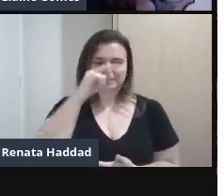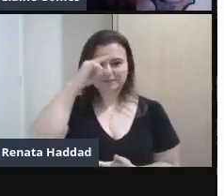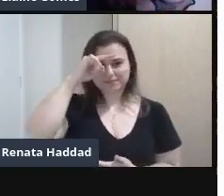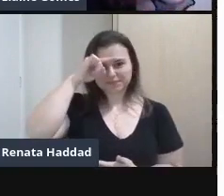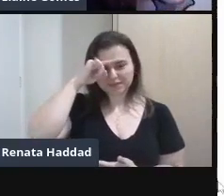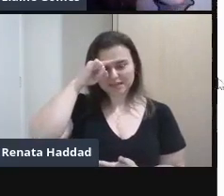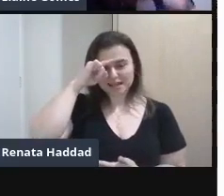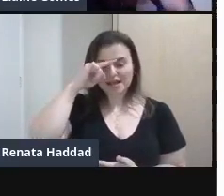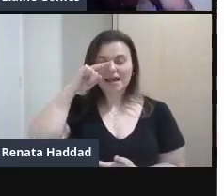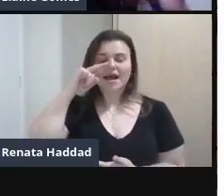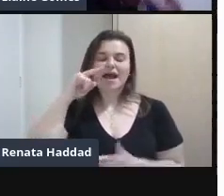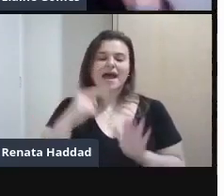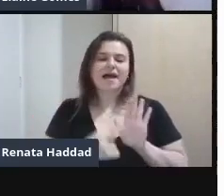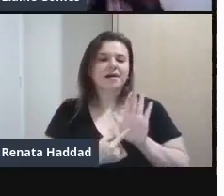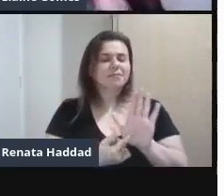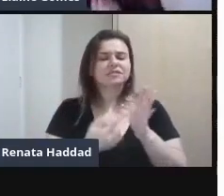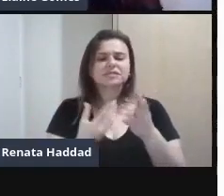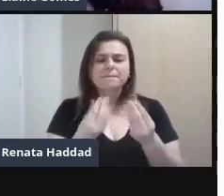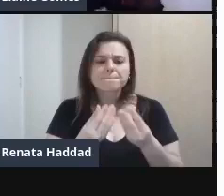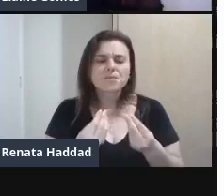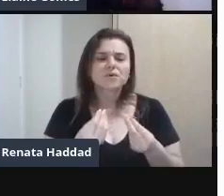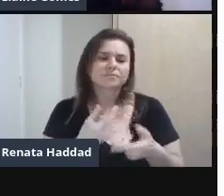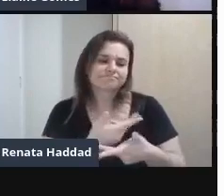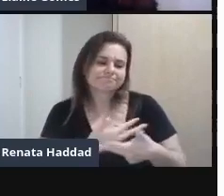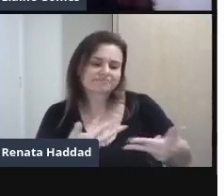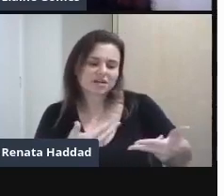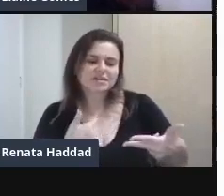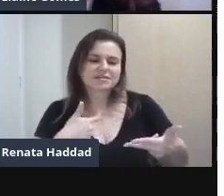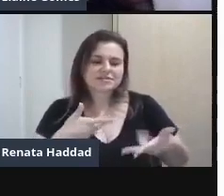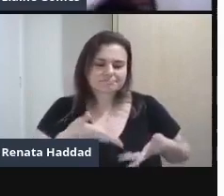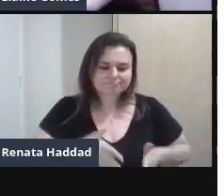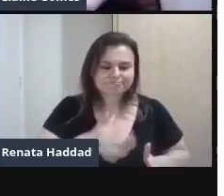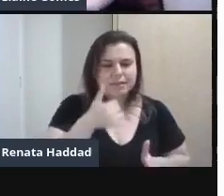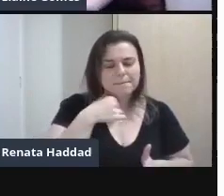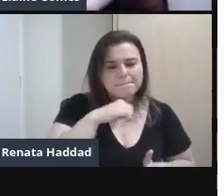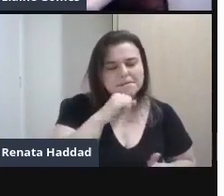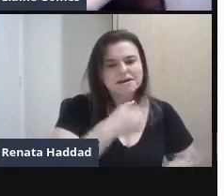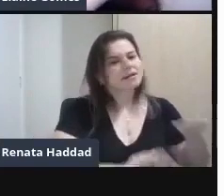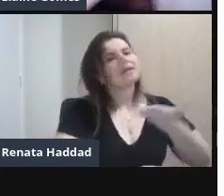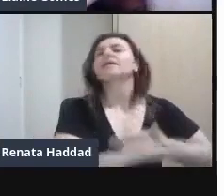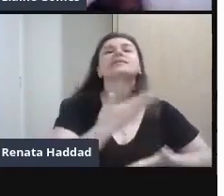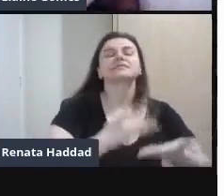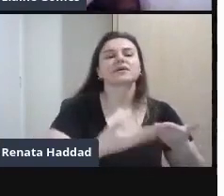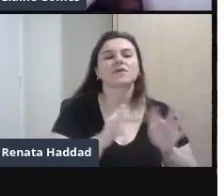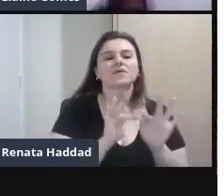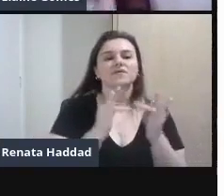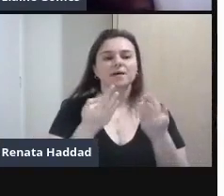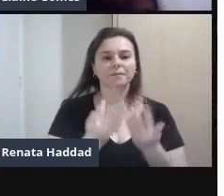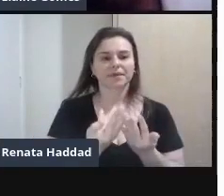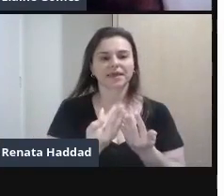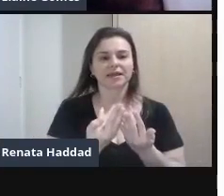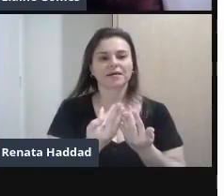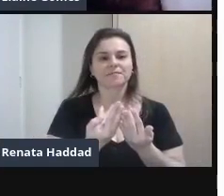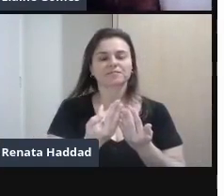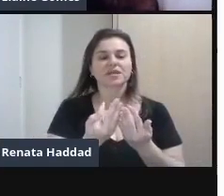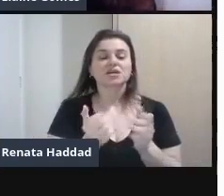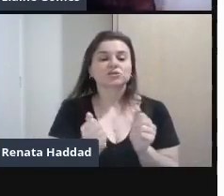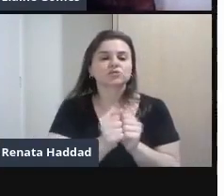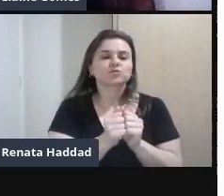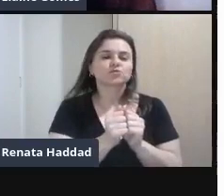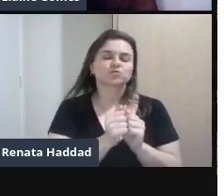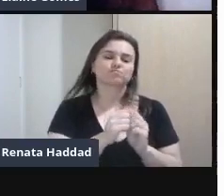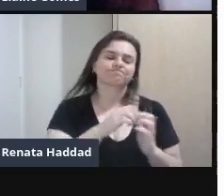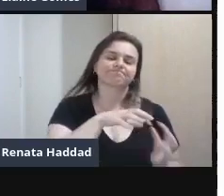maternidade Principalmente Dessa relação Familiar E dela mesma Com o próprio mundo Se a gente